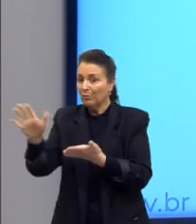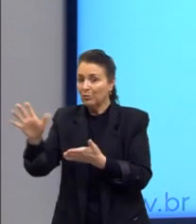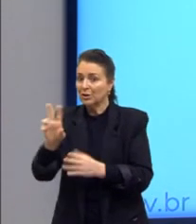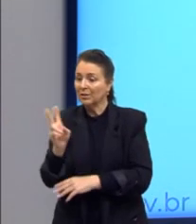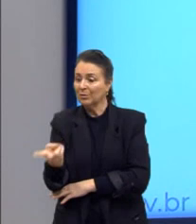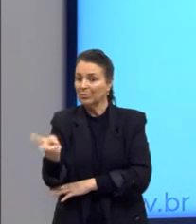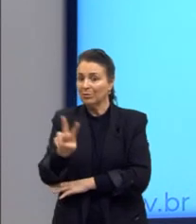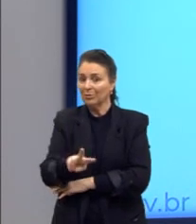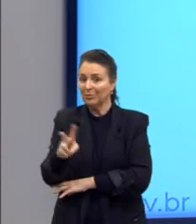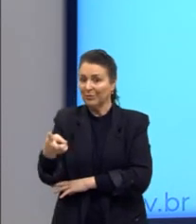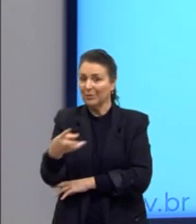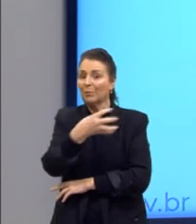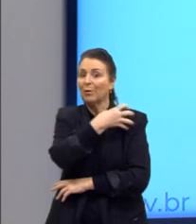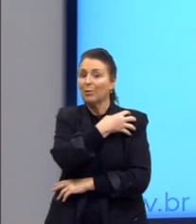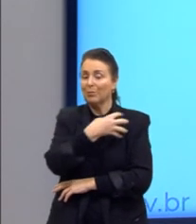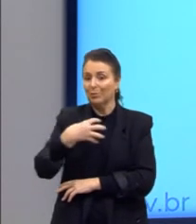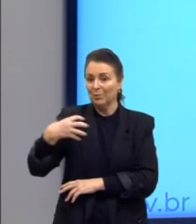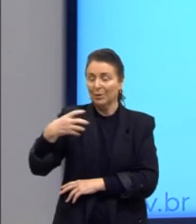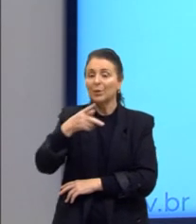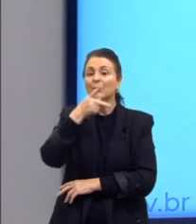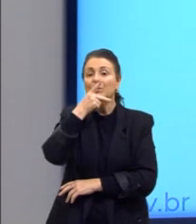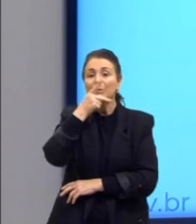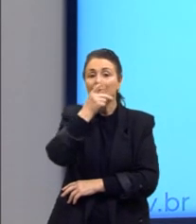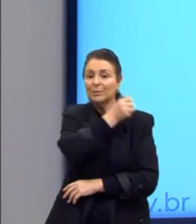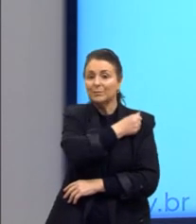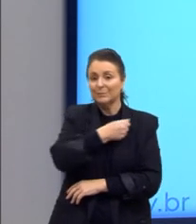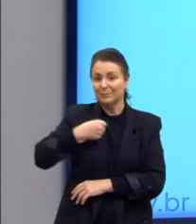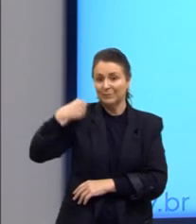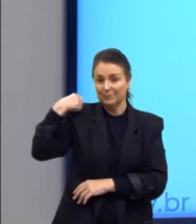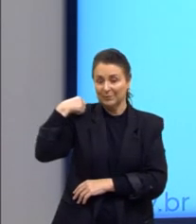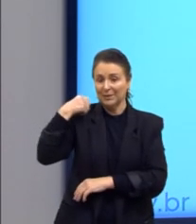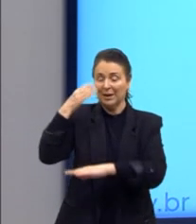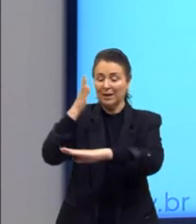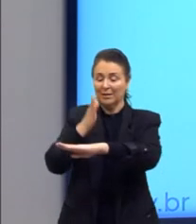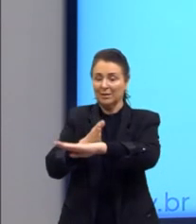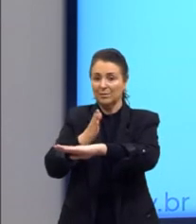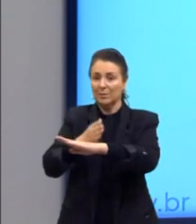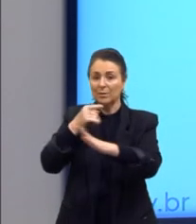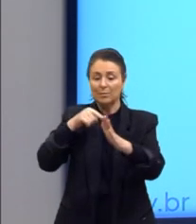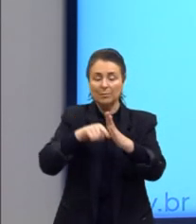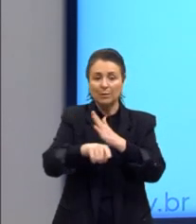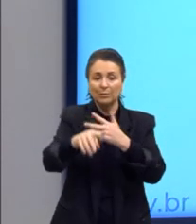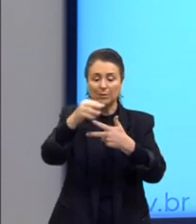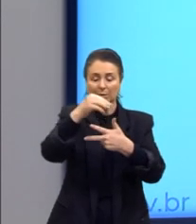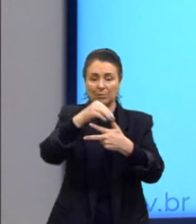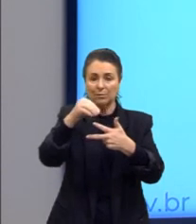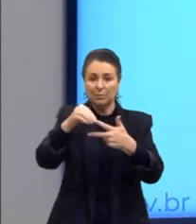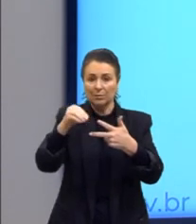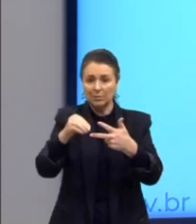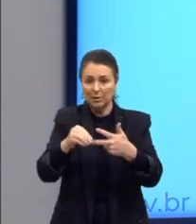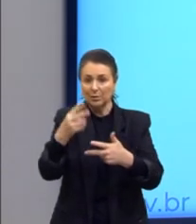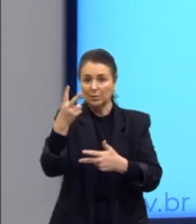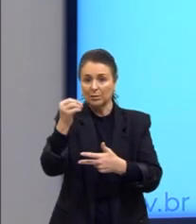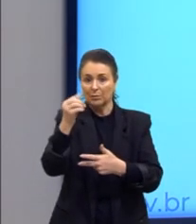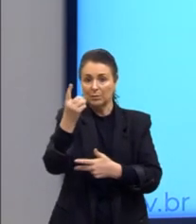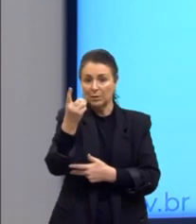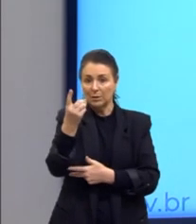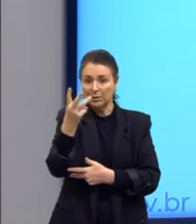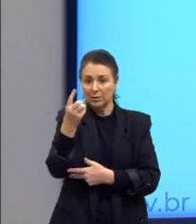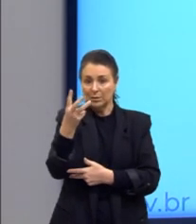propunham Sócrates, Platão e a Idade Média. Vamos para nossas questões do Enem? Olha aí, de 2013.